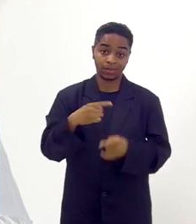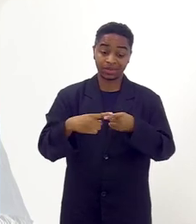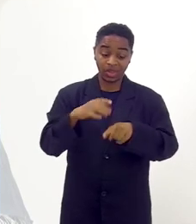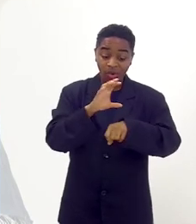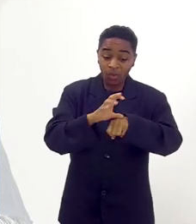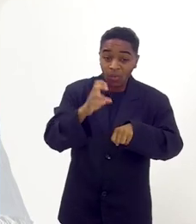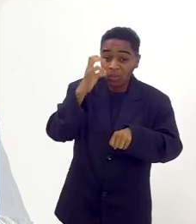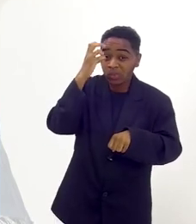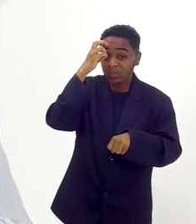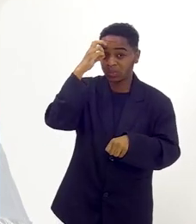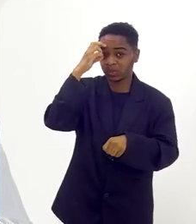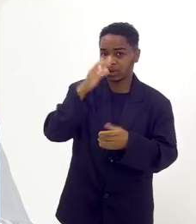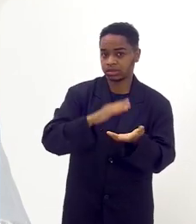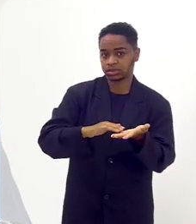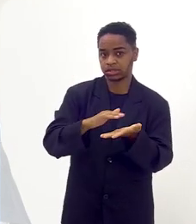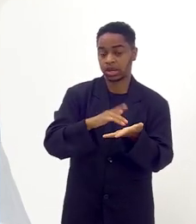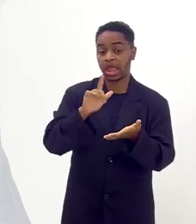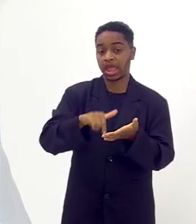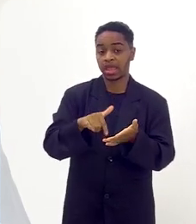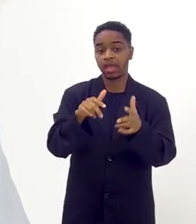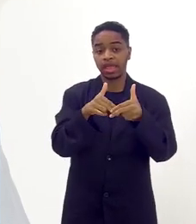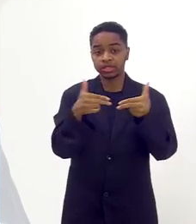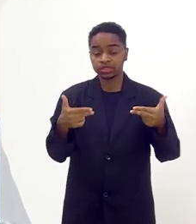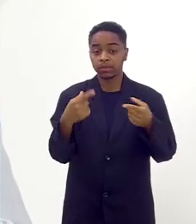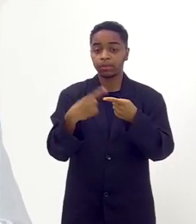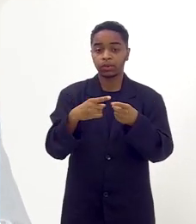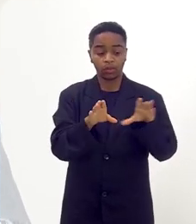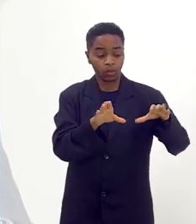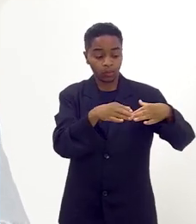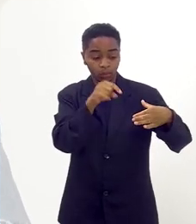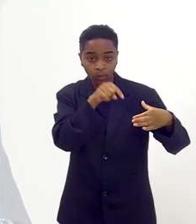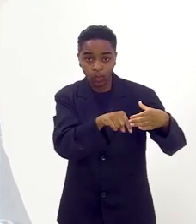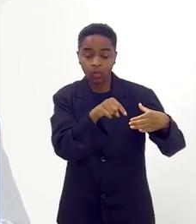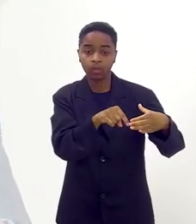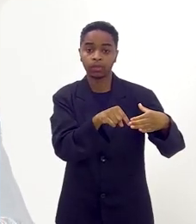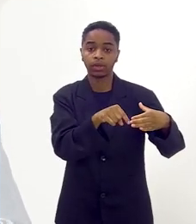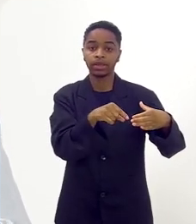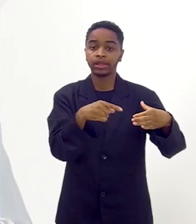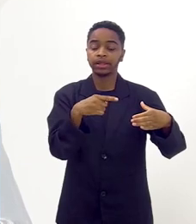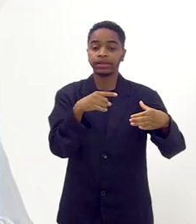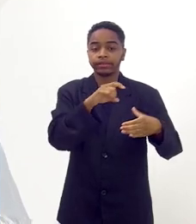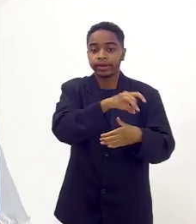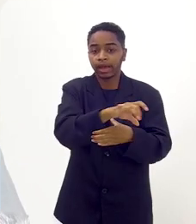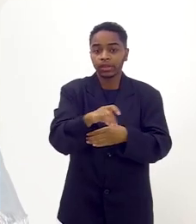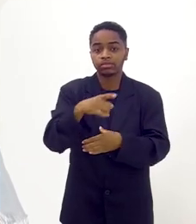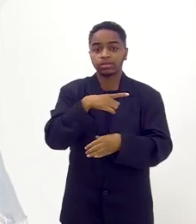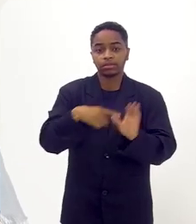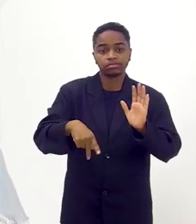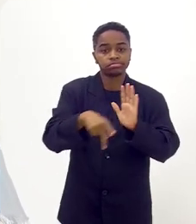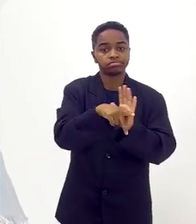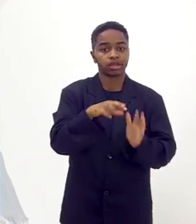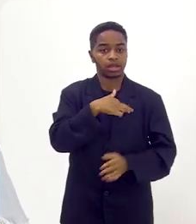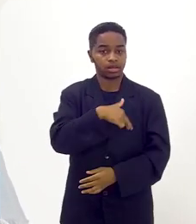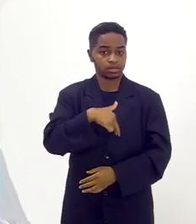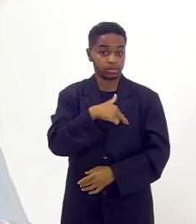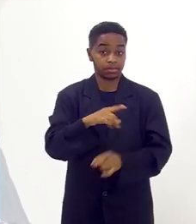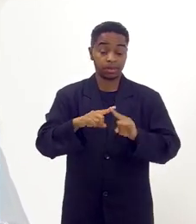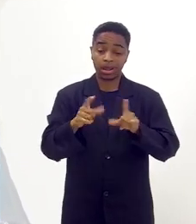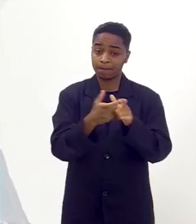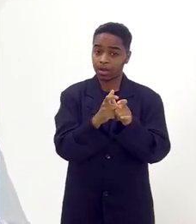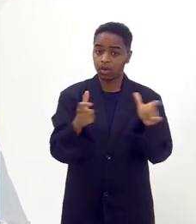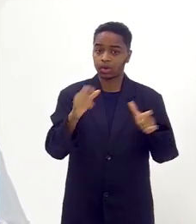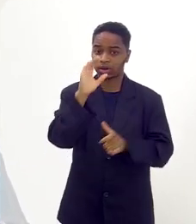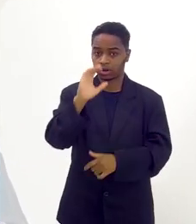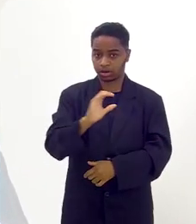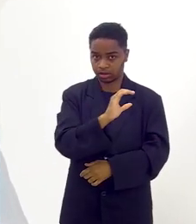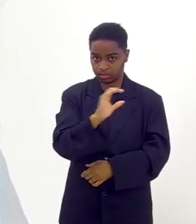estou dizendo, é uma cultura, é uma etnia. Os ciganos, eles têm cada um a sua religião. Na sua